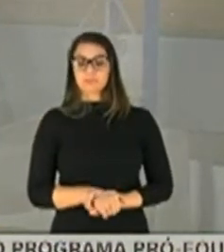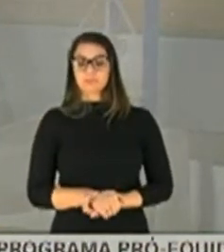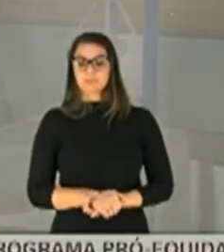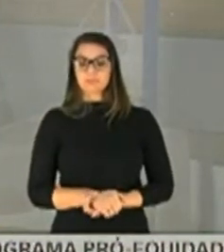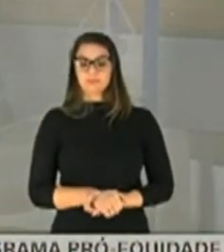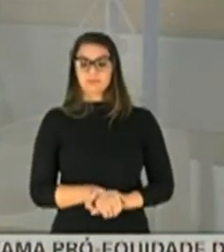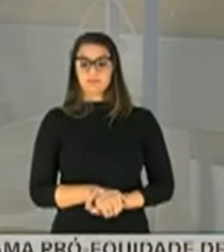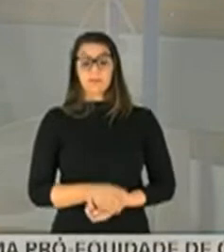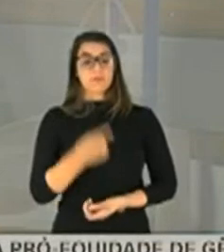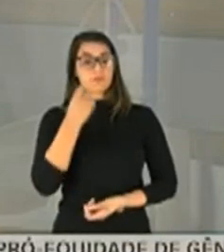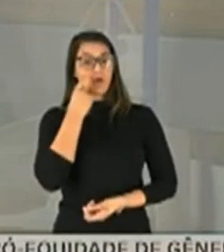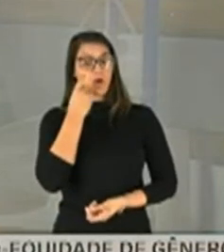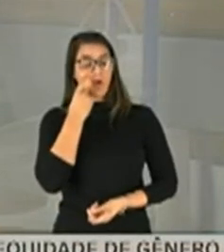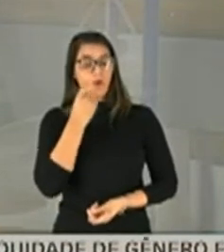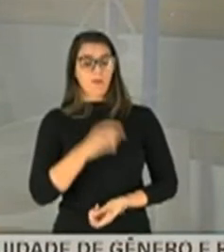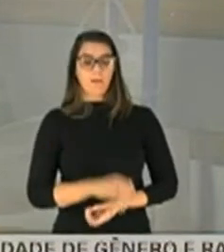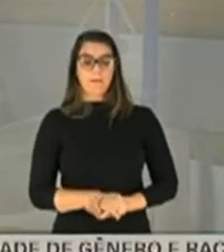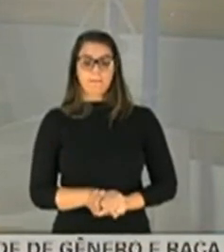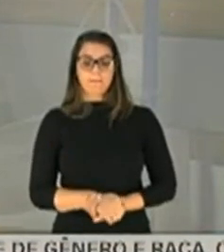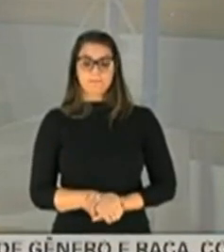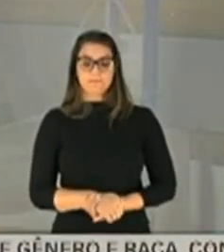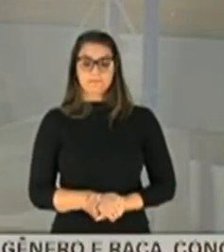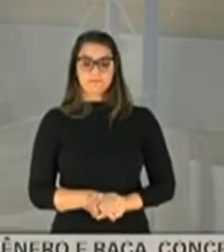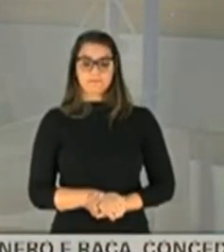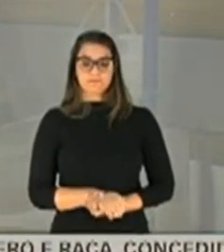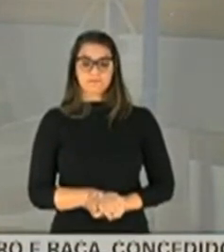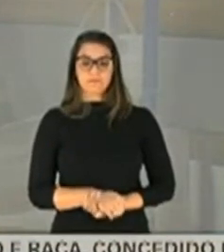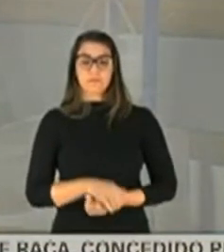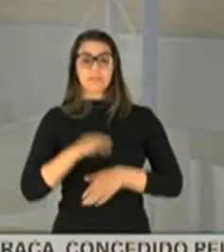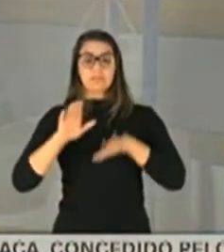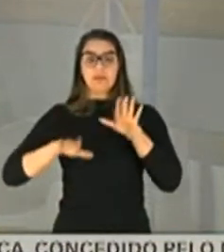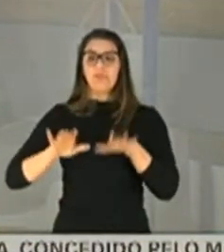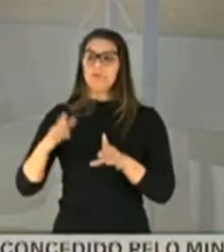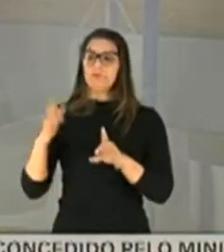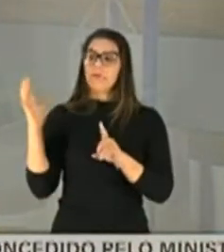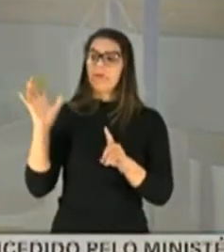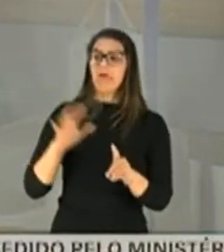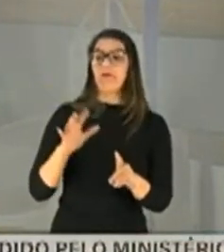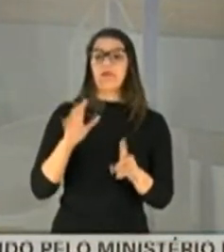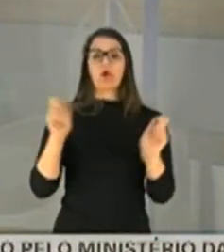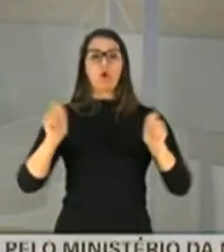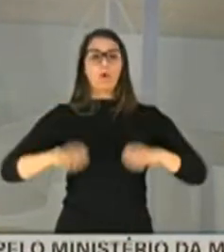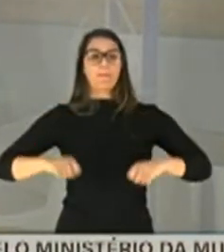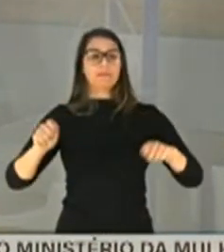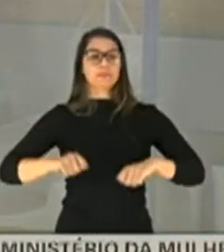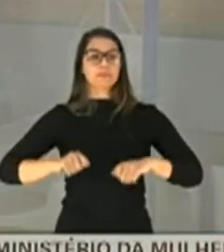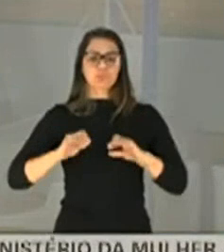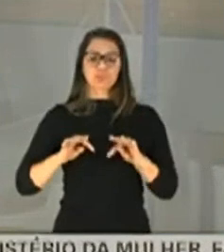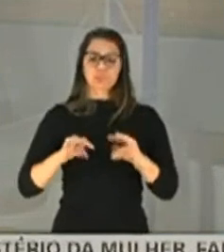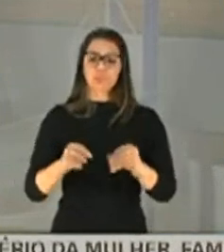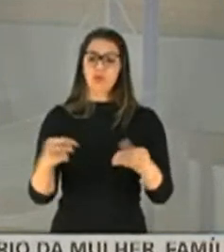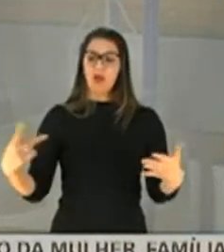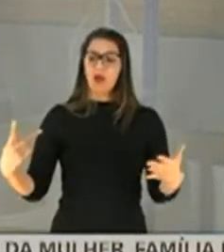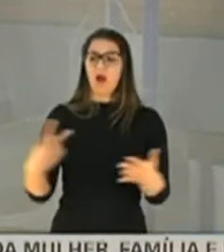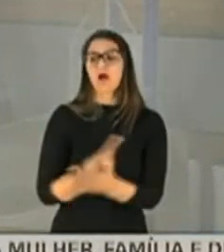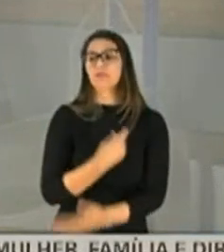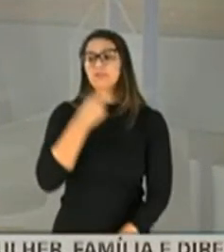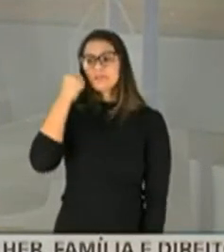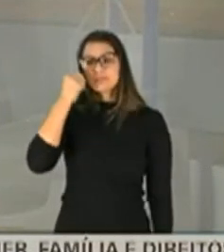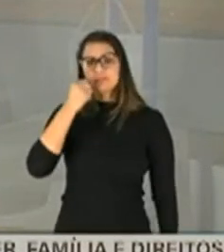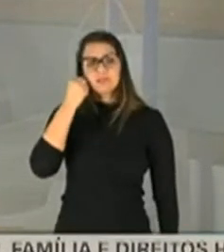Mas, olha só, talvez essas invasões de competência, tudo o que tem acontecido, senador Heinz,